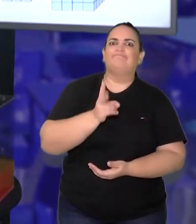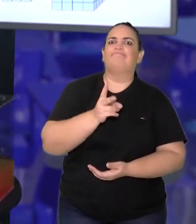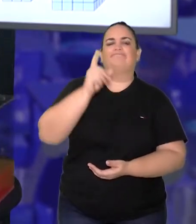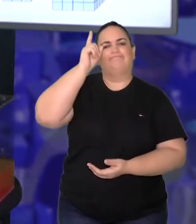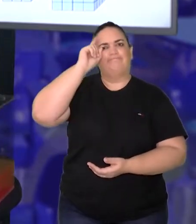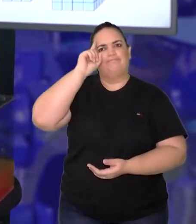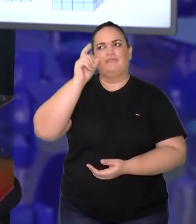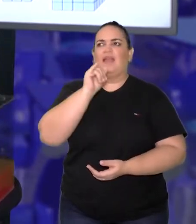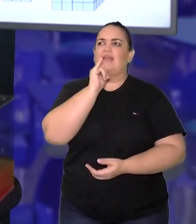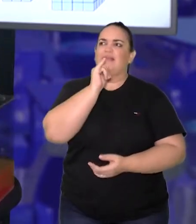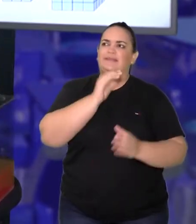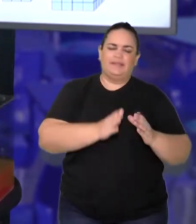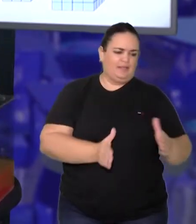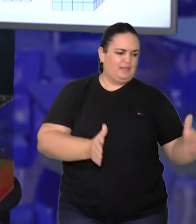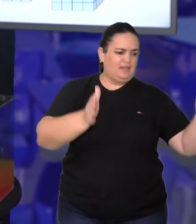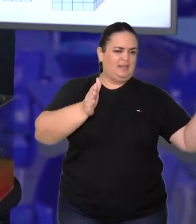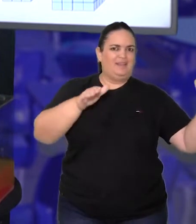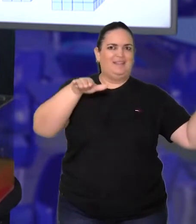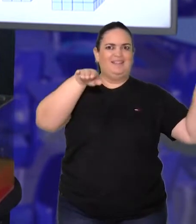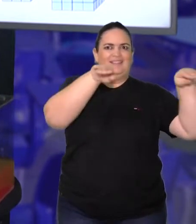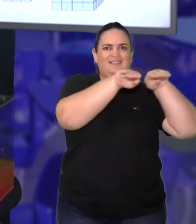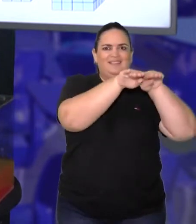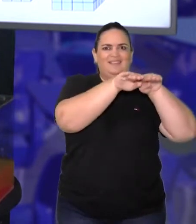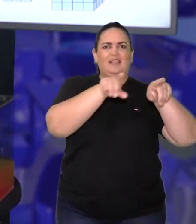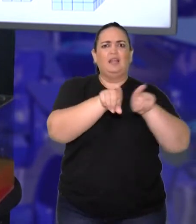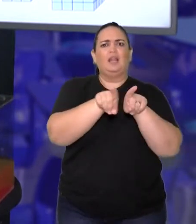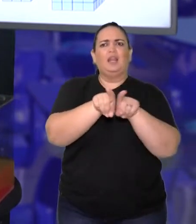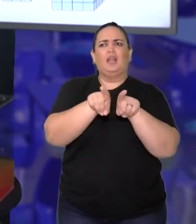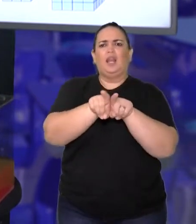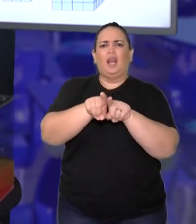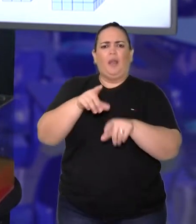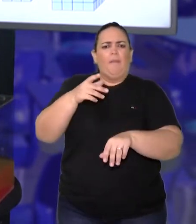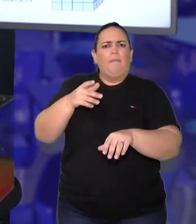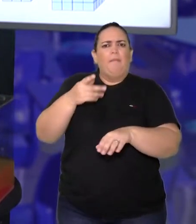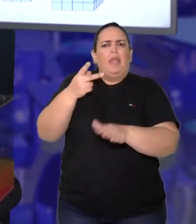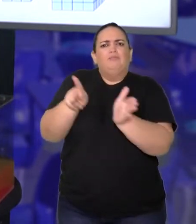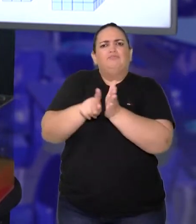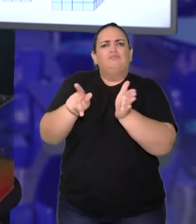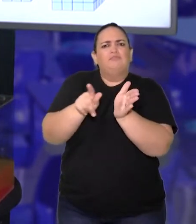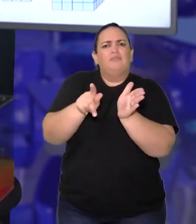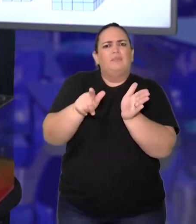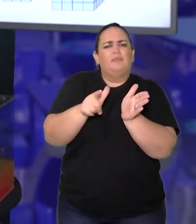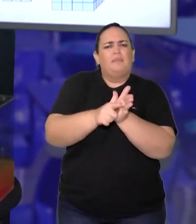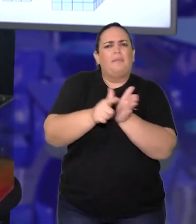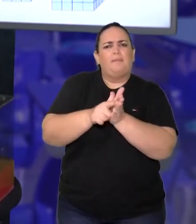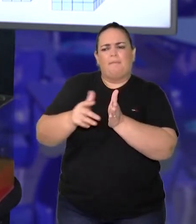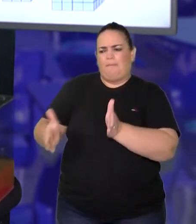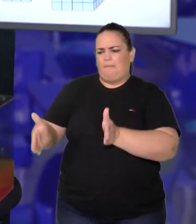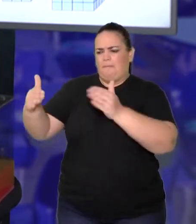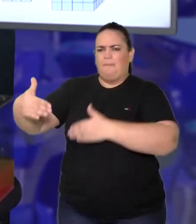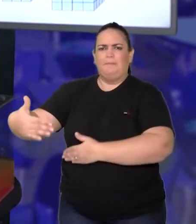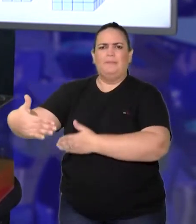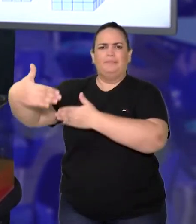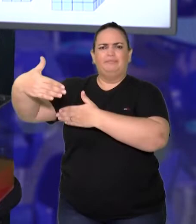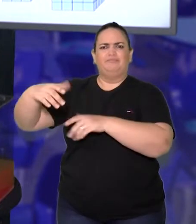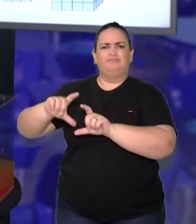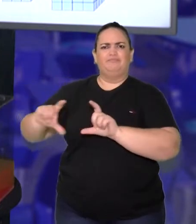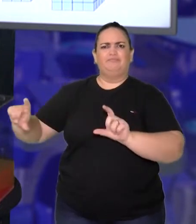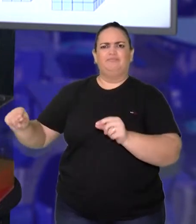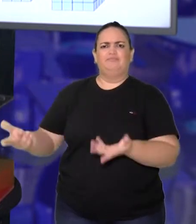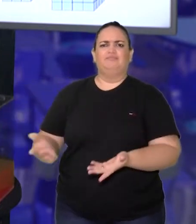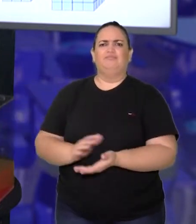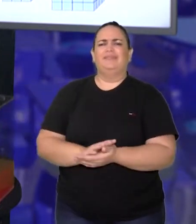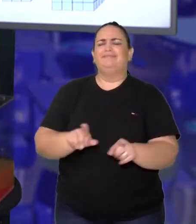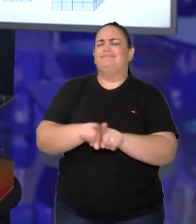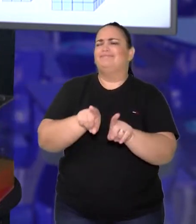containers, algumas embalagens, tá? E aqui, eu posso tentar sugerir que vocês utilizem como referência